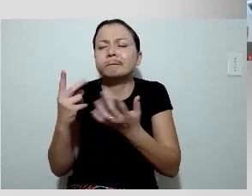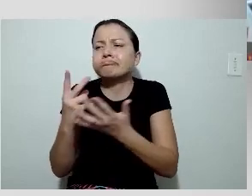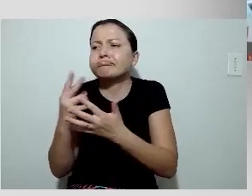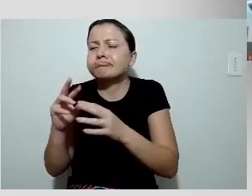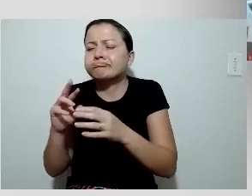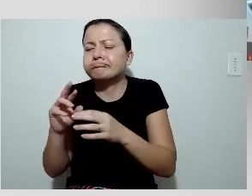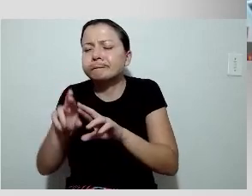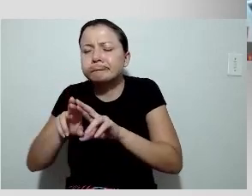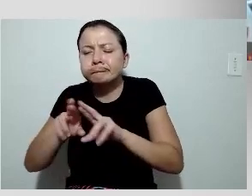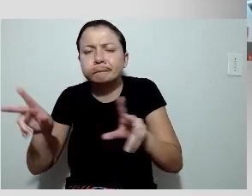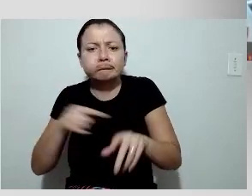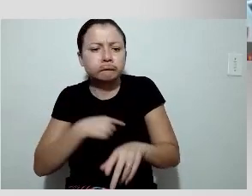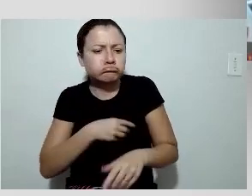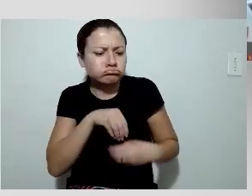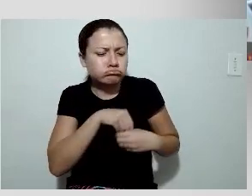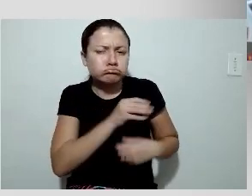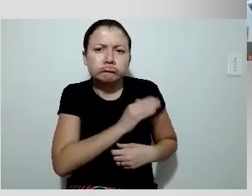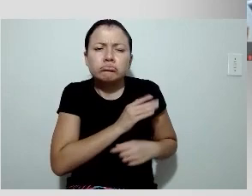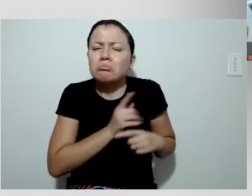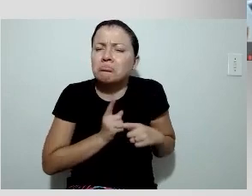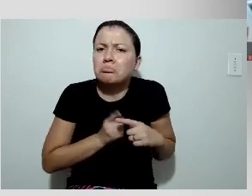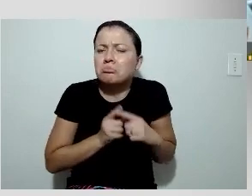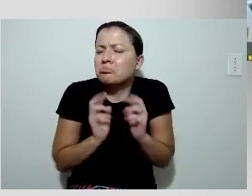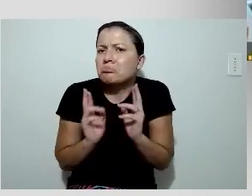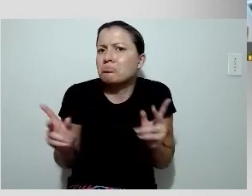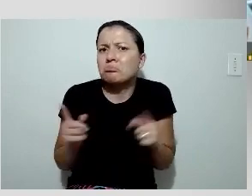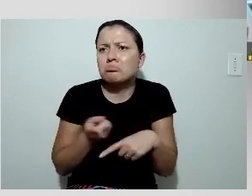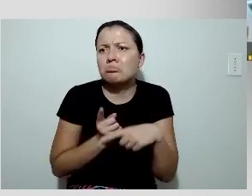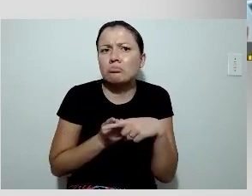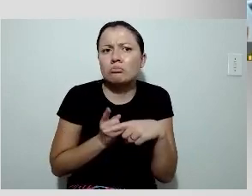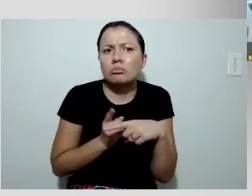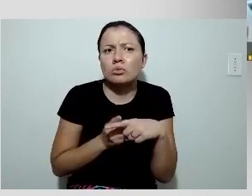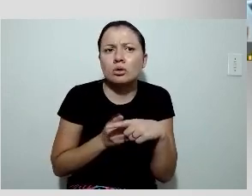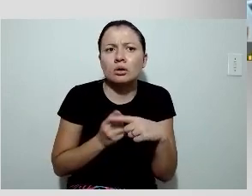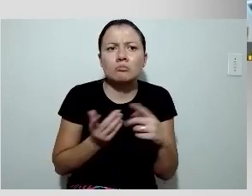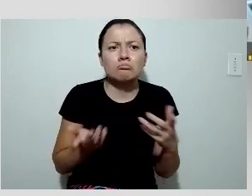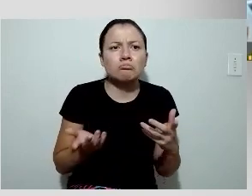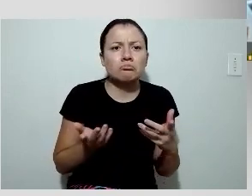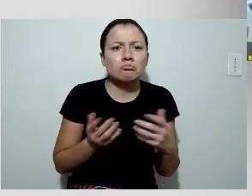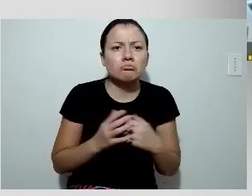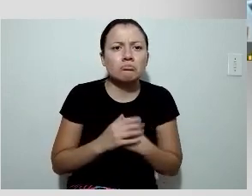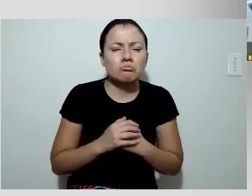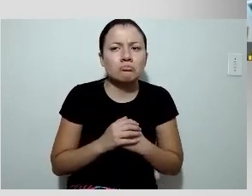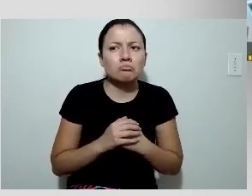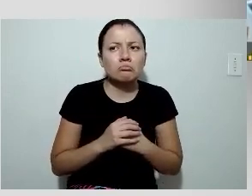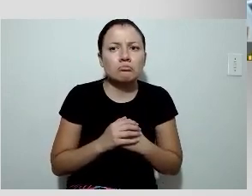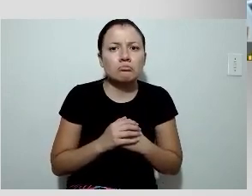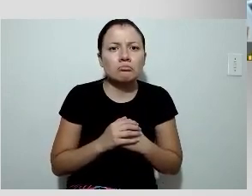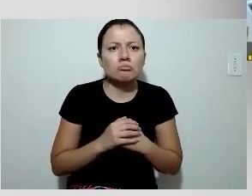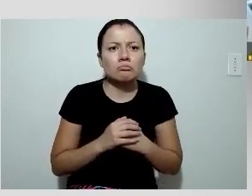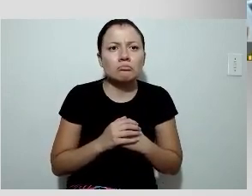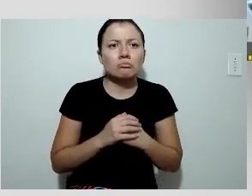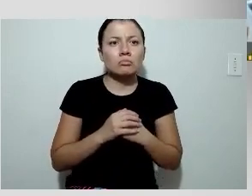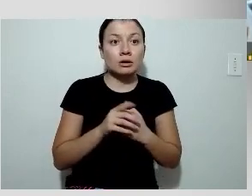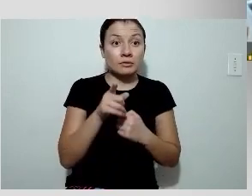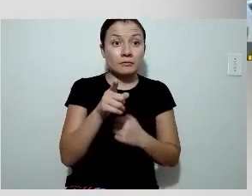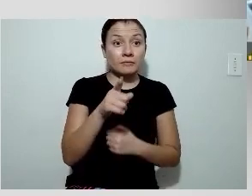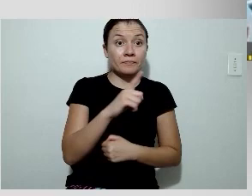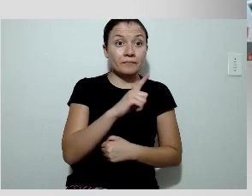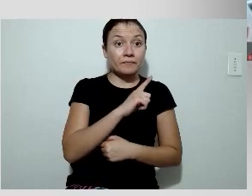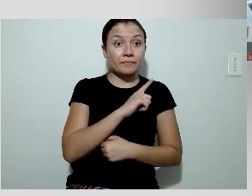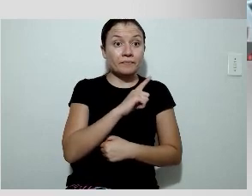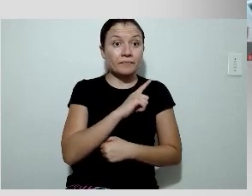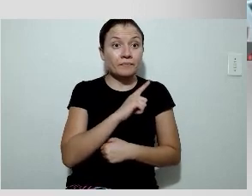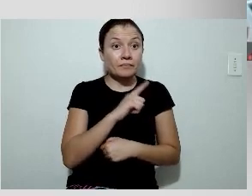coronariana? por que? Dois razões para isso. Você teria uma disfunção